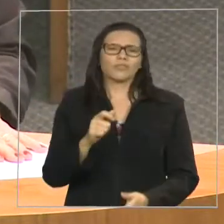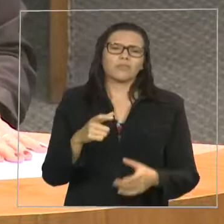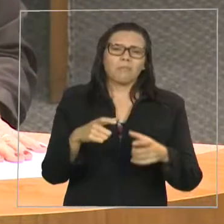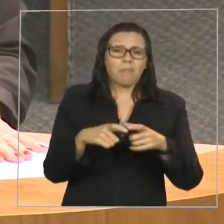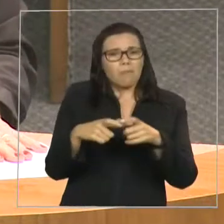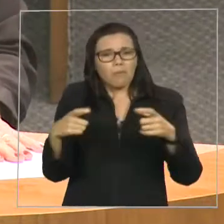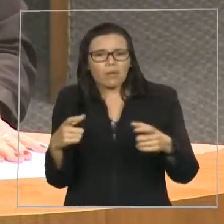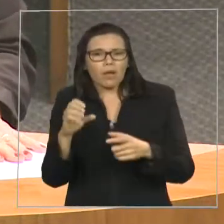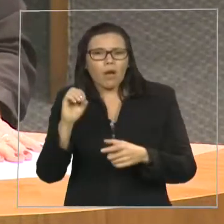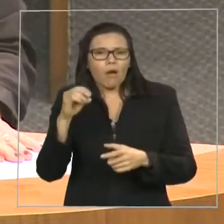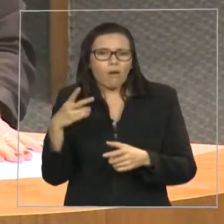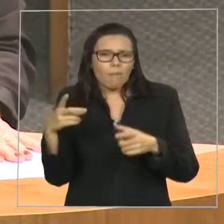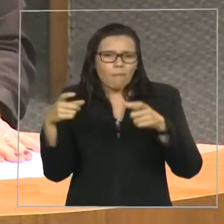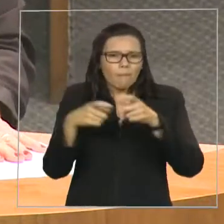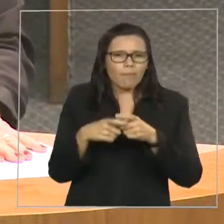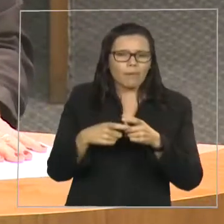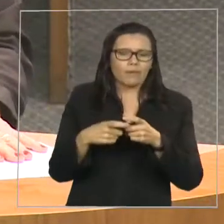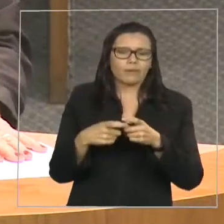ideias.